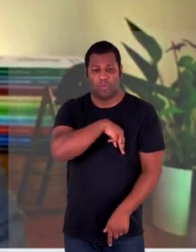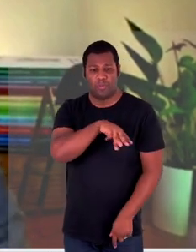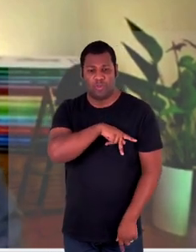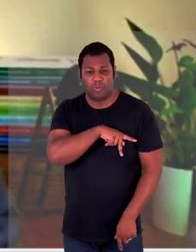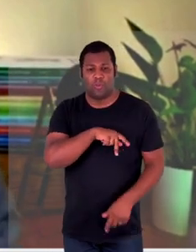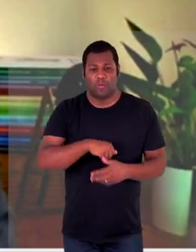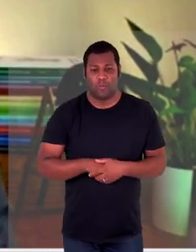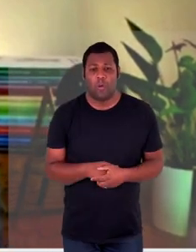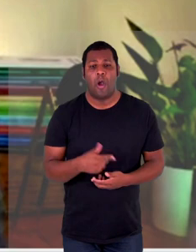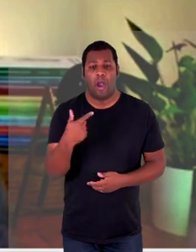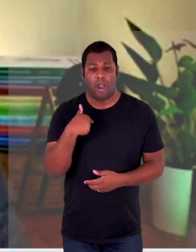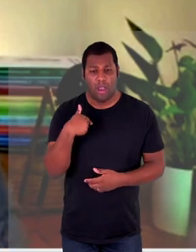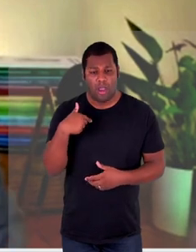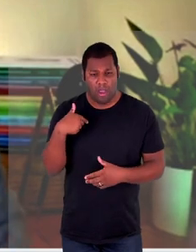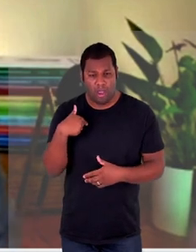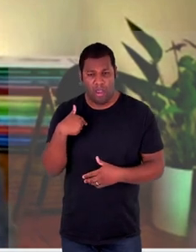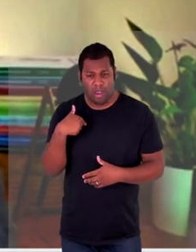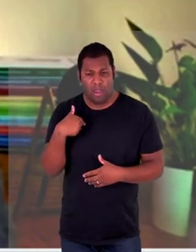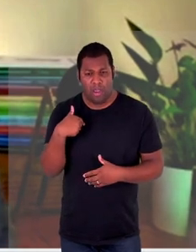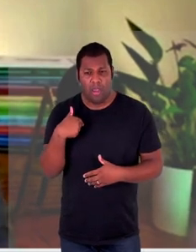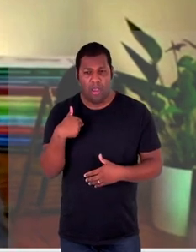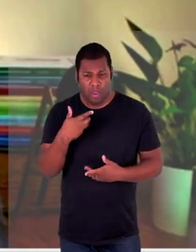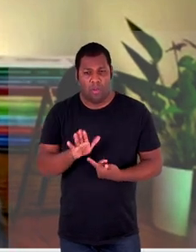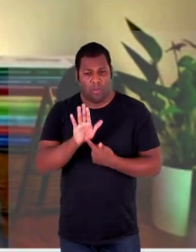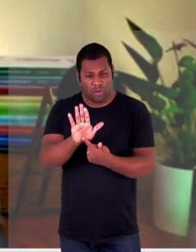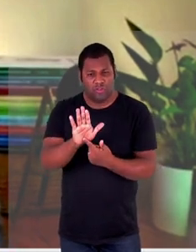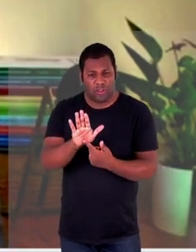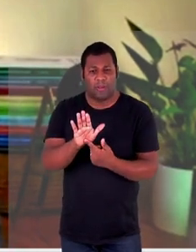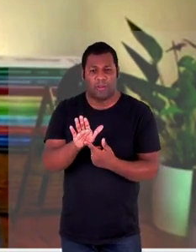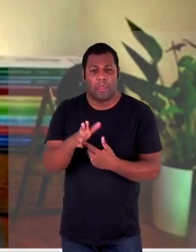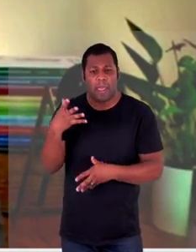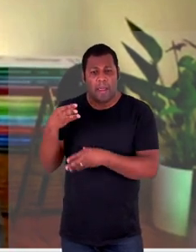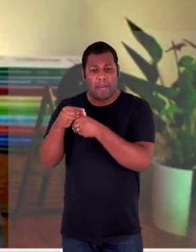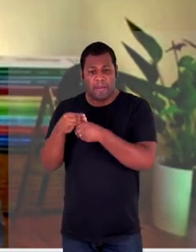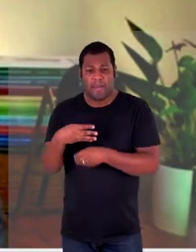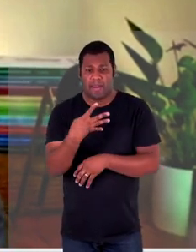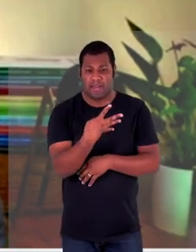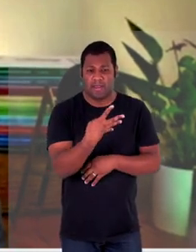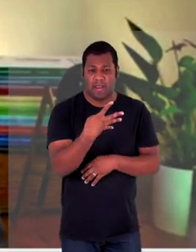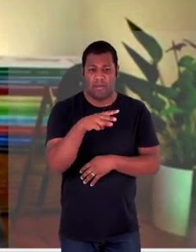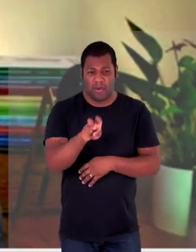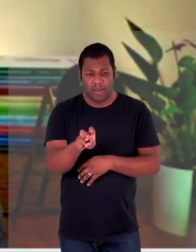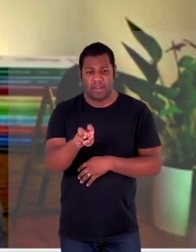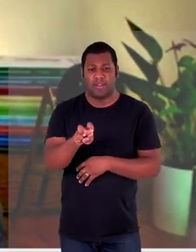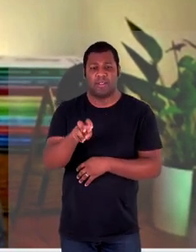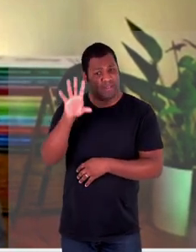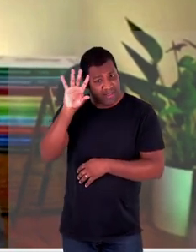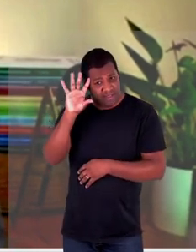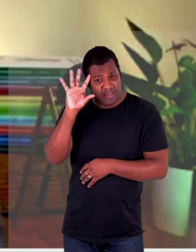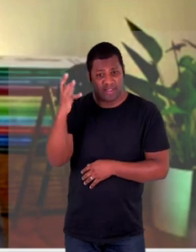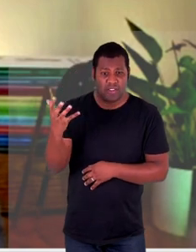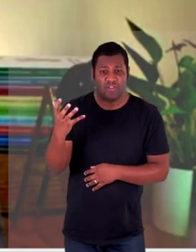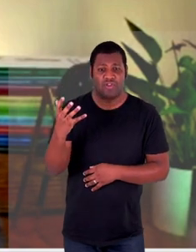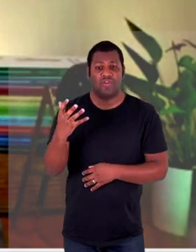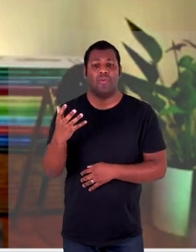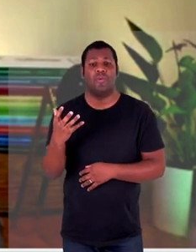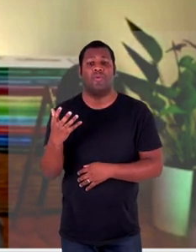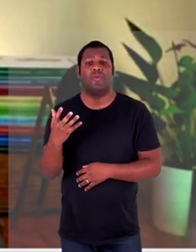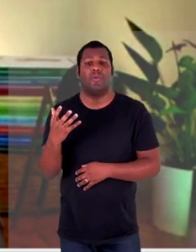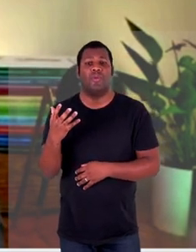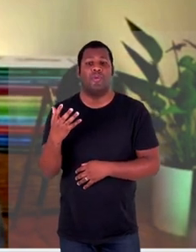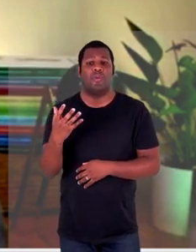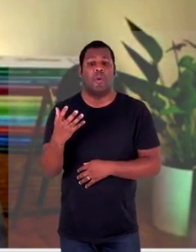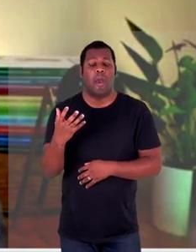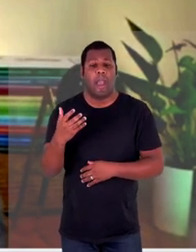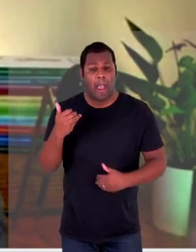aí eu emendo falando que a própria Emenda 45 também resolveu parte dessa assimetria empoderando a